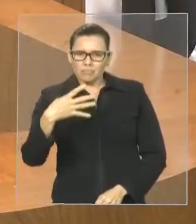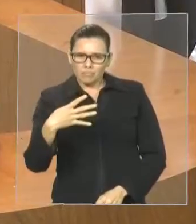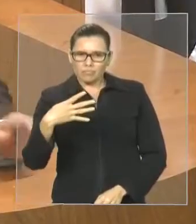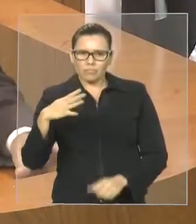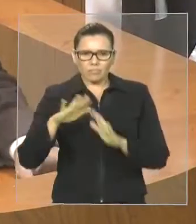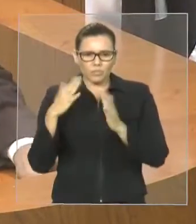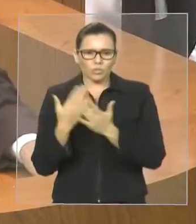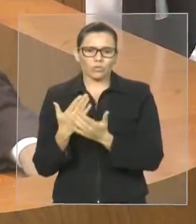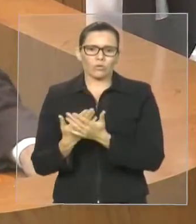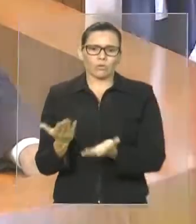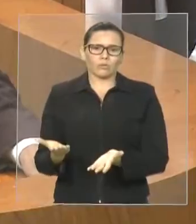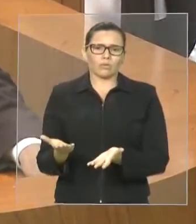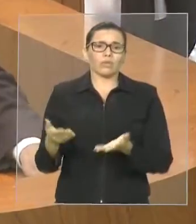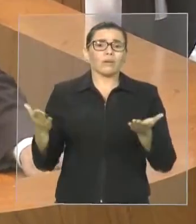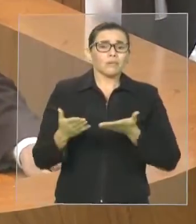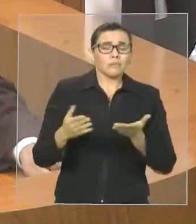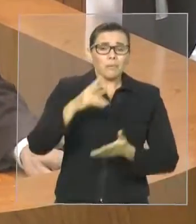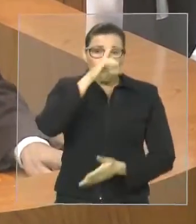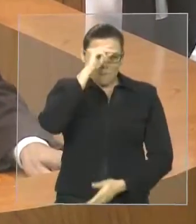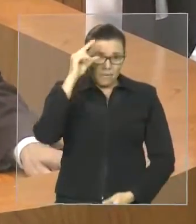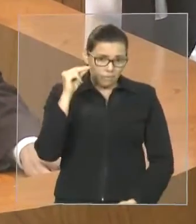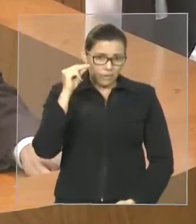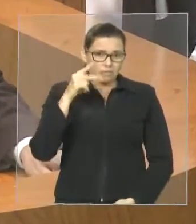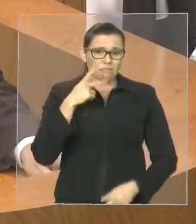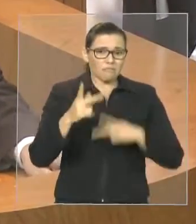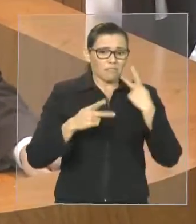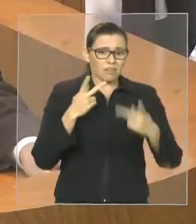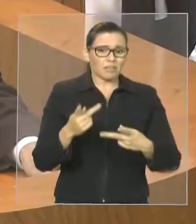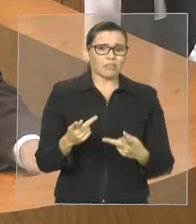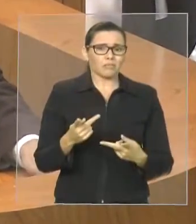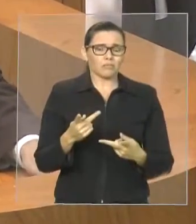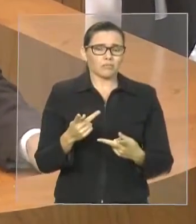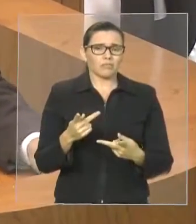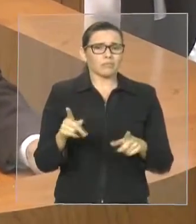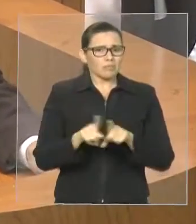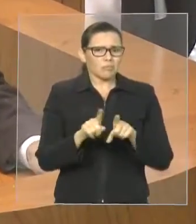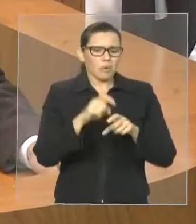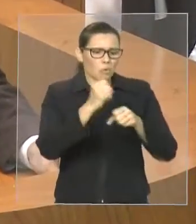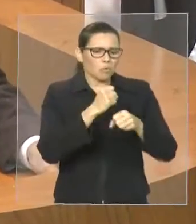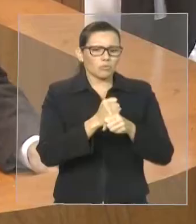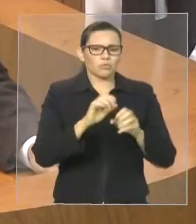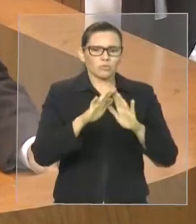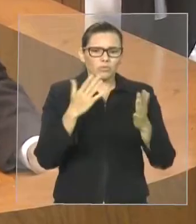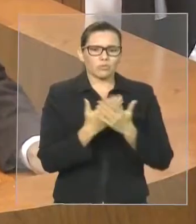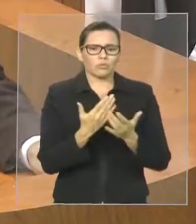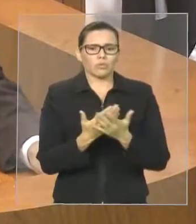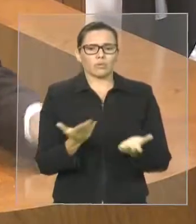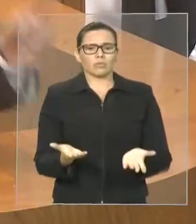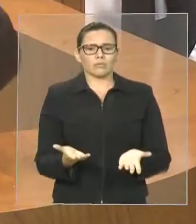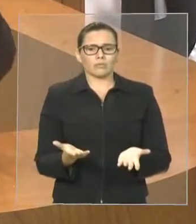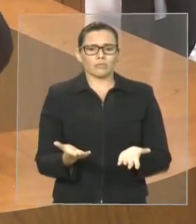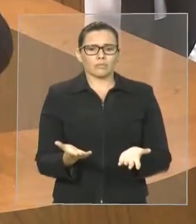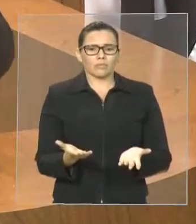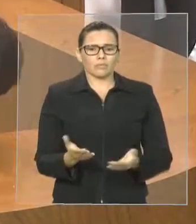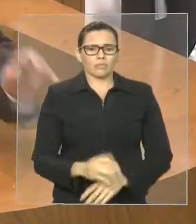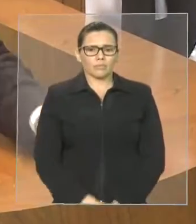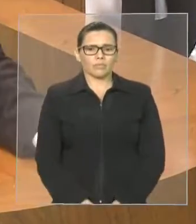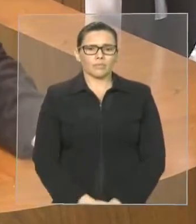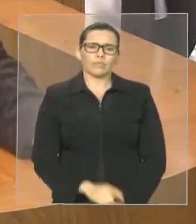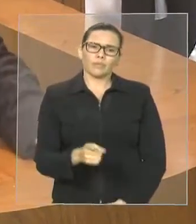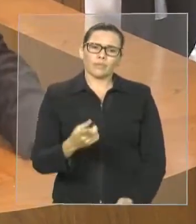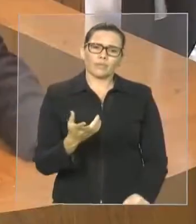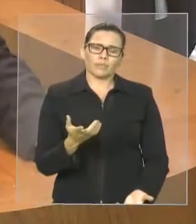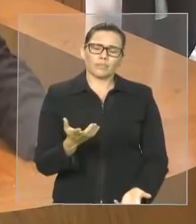Devia ter vergonha na cara prefeito. Existe um TAC de 2014 após a greve que era para reformar as escolas. E Vossa Excelência não